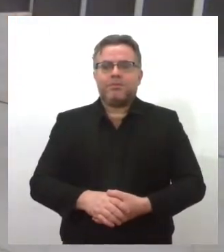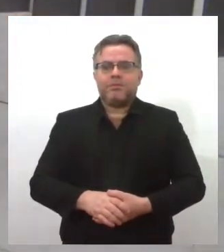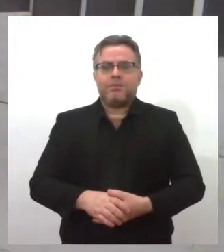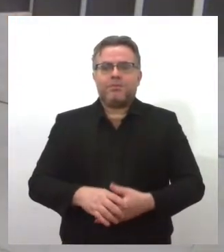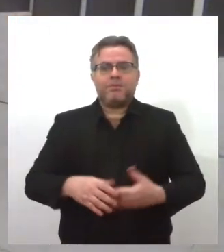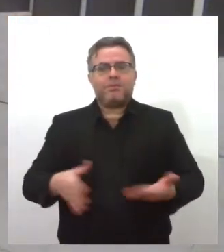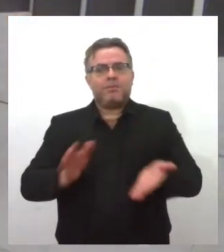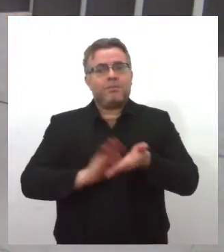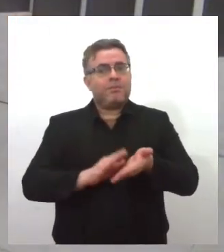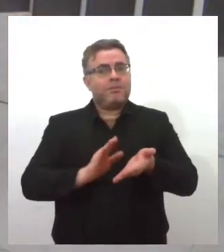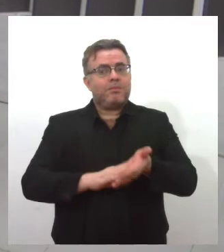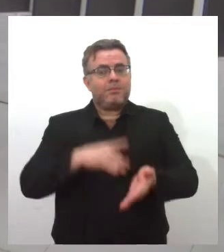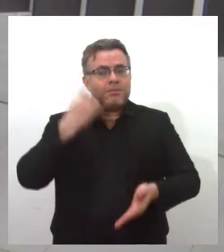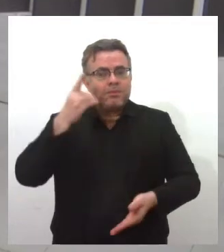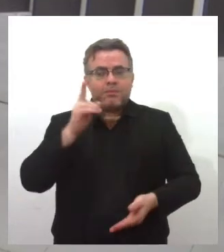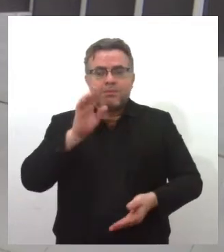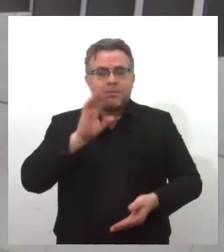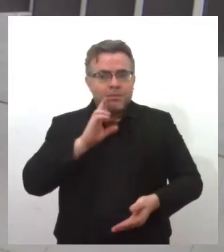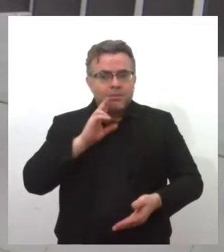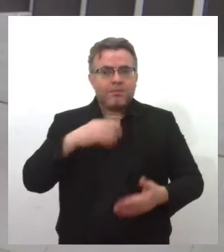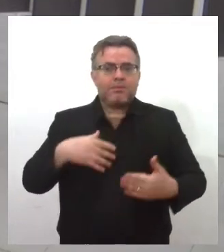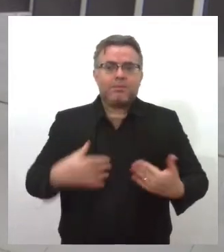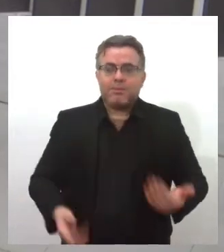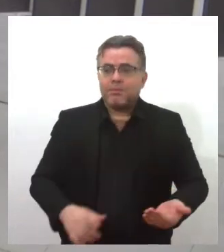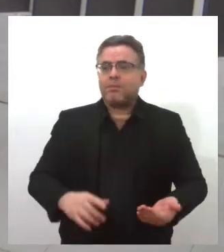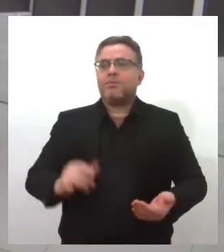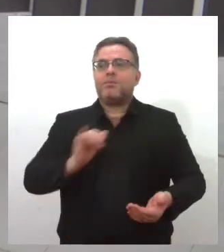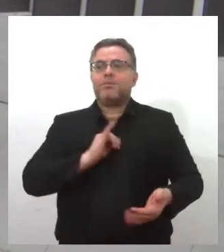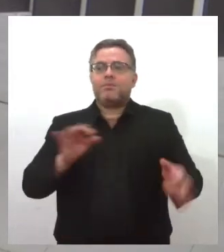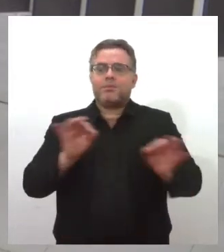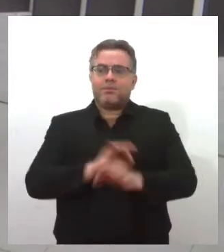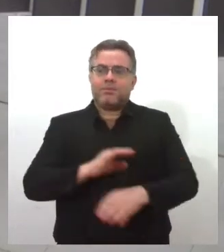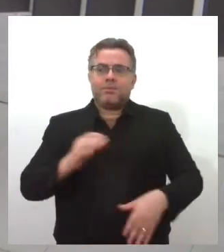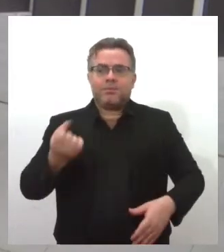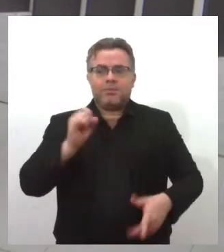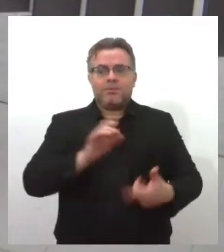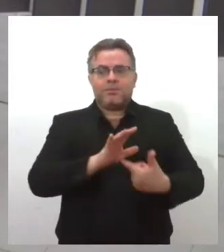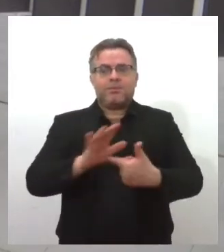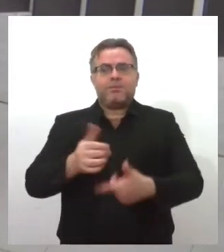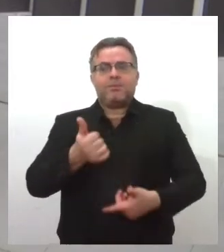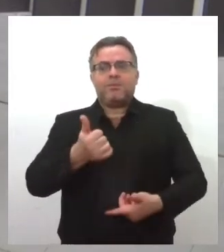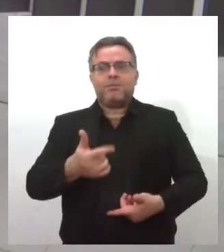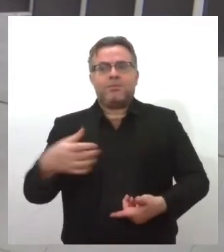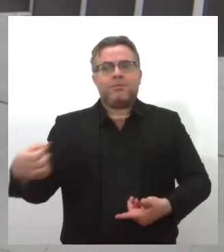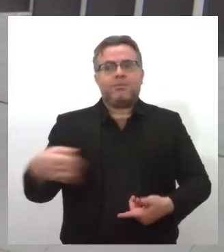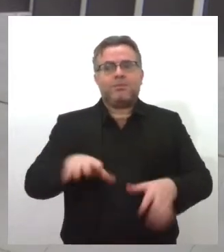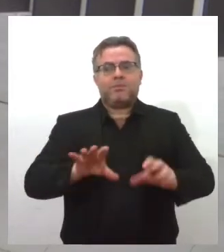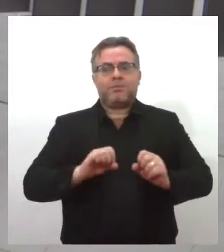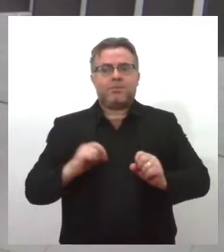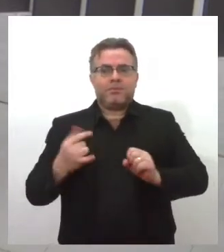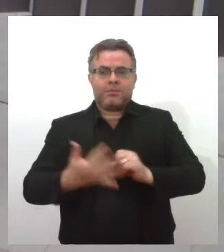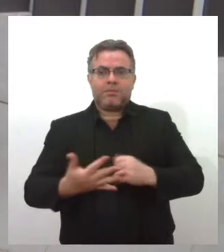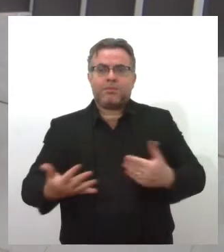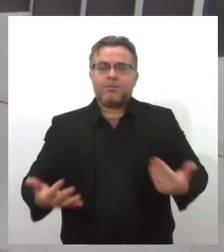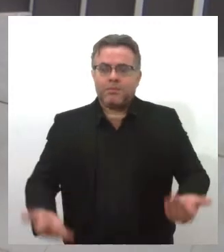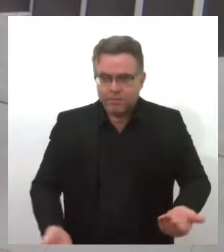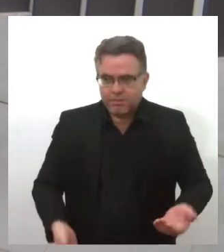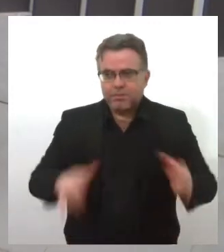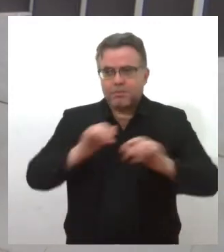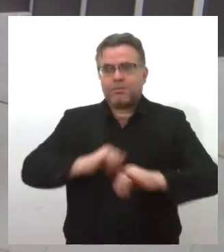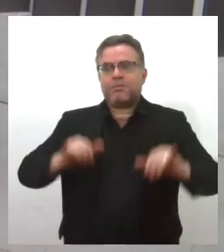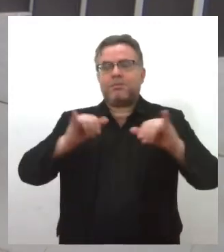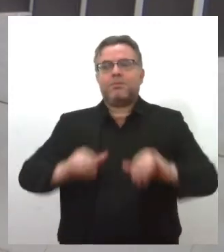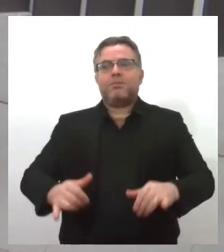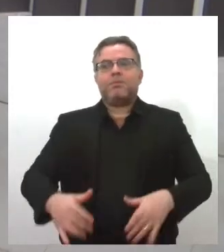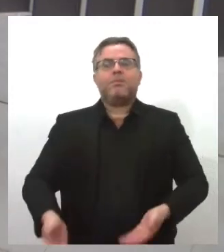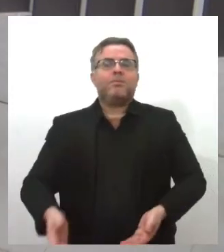Parabéns ao deputado Rodrigo Valadares. Depois do intervalo, Sergipe registra 12 novos casos de Covid-19. E a campanha Dezembro